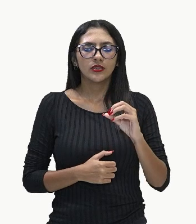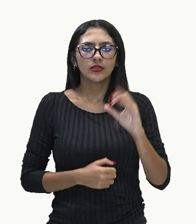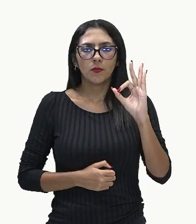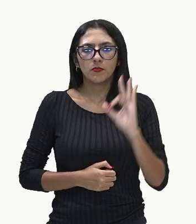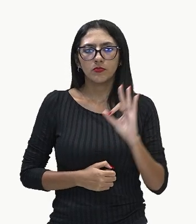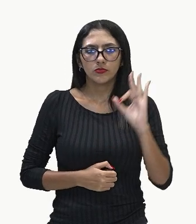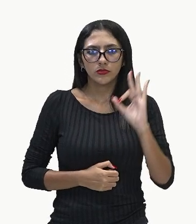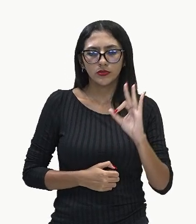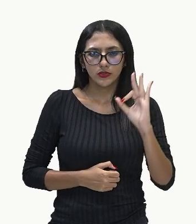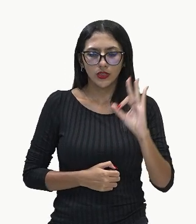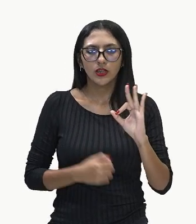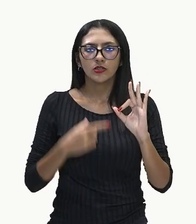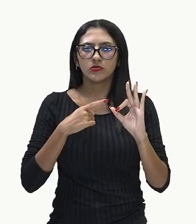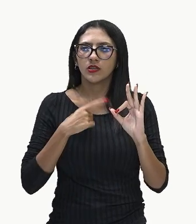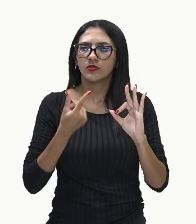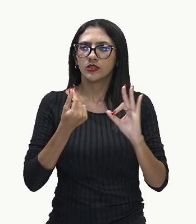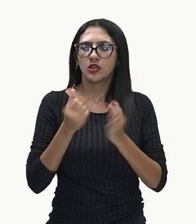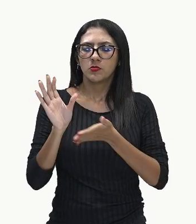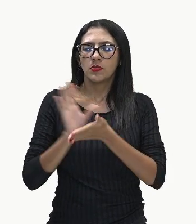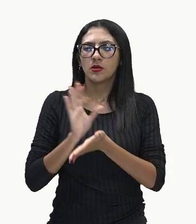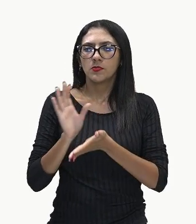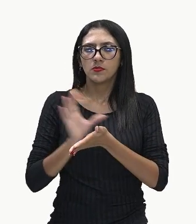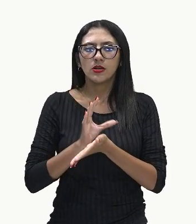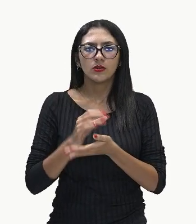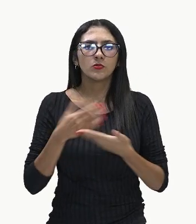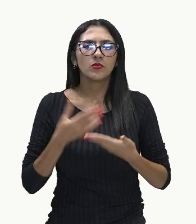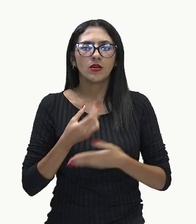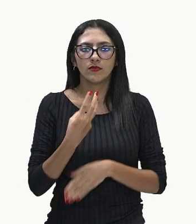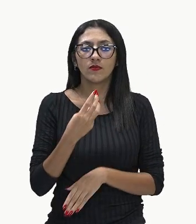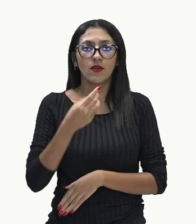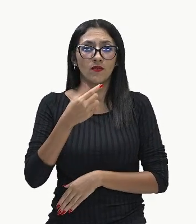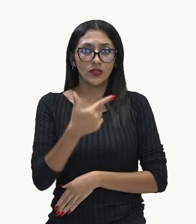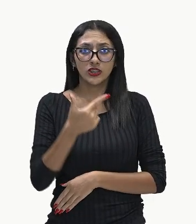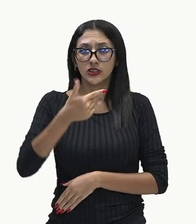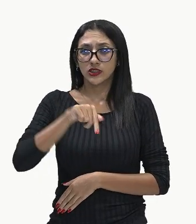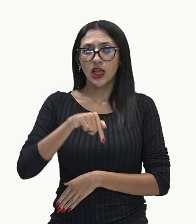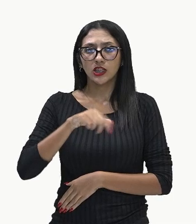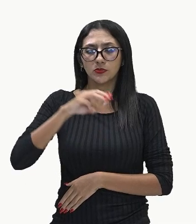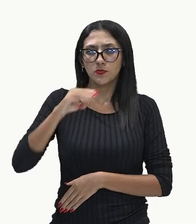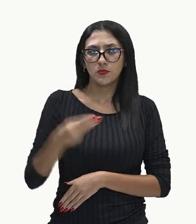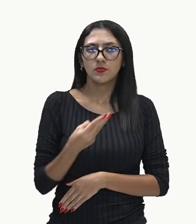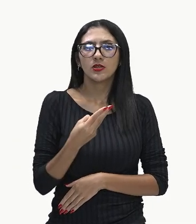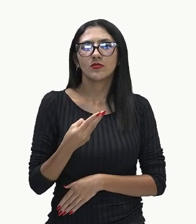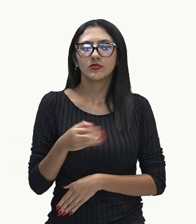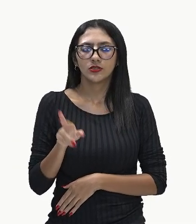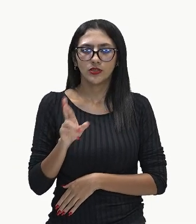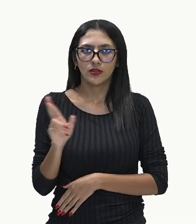foi o que faturou 27 milhões de reais, ok?